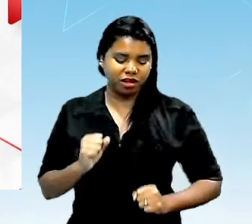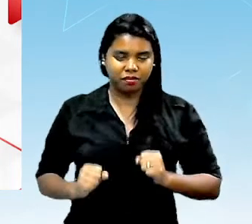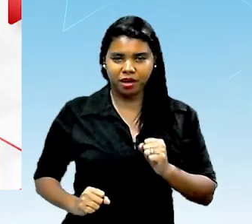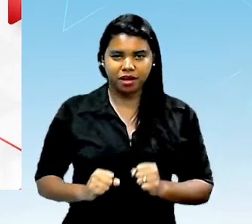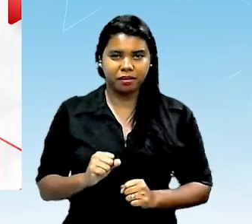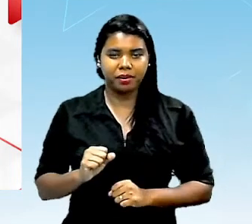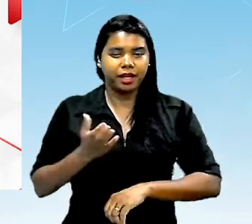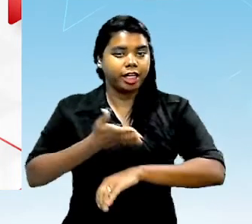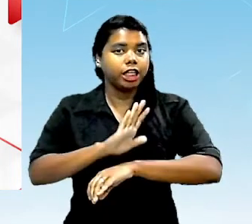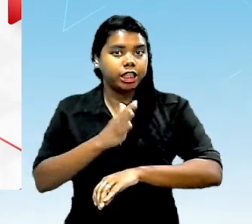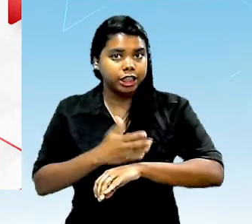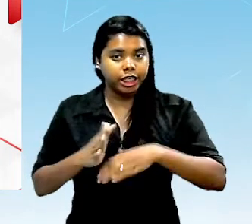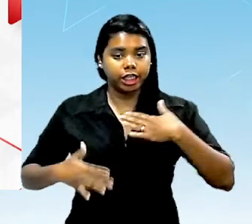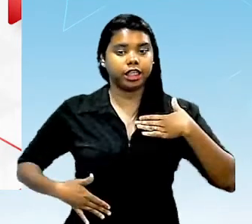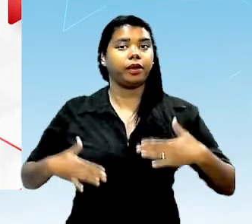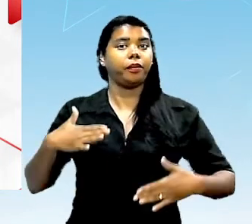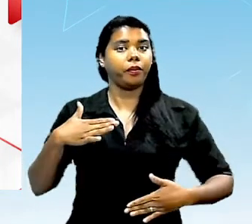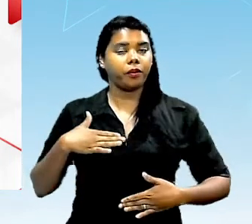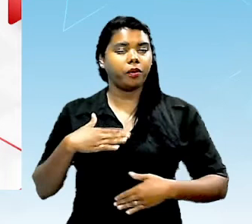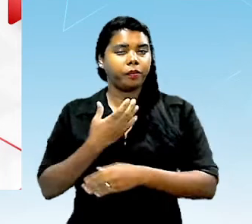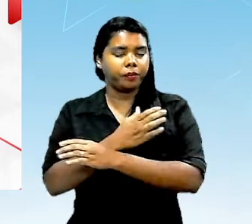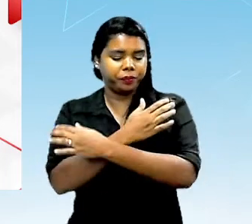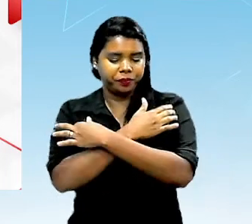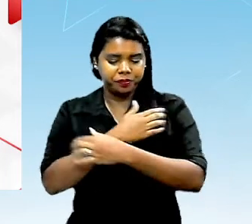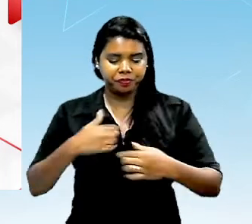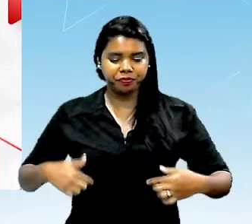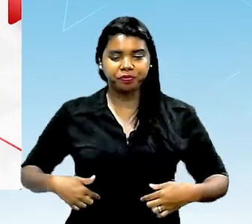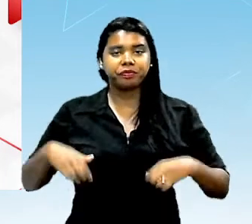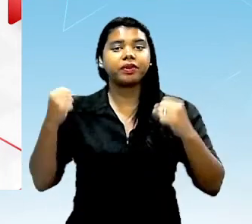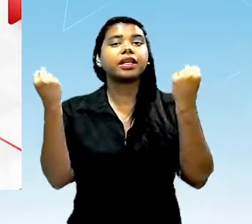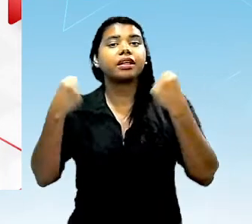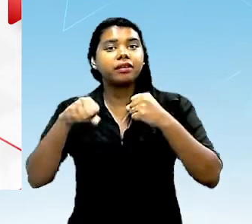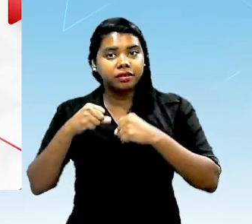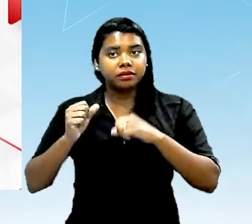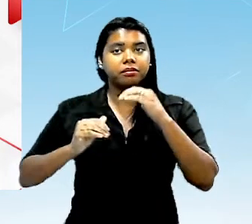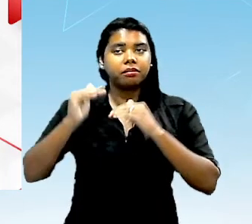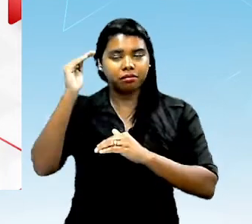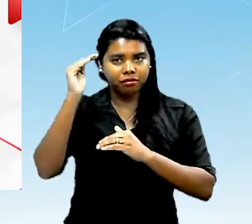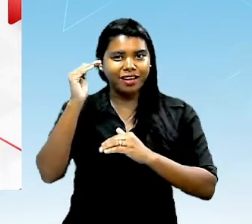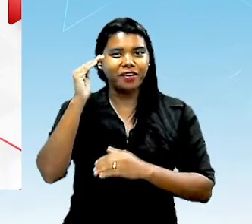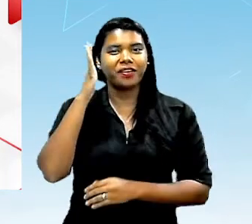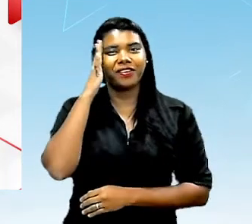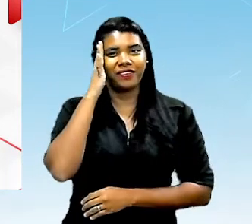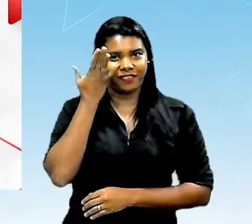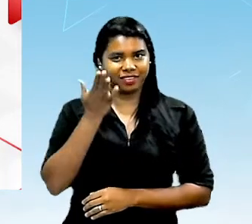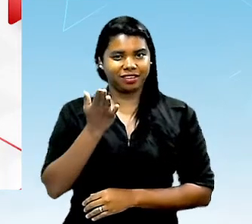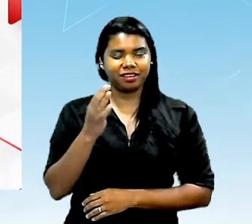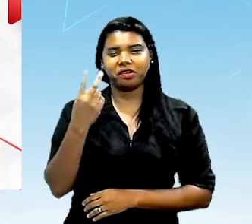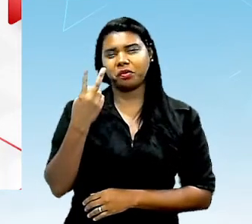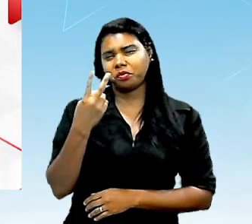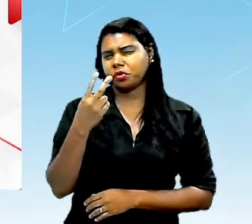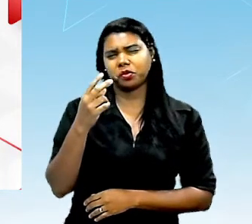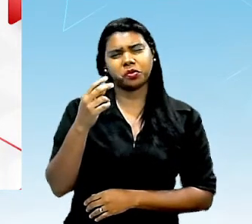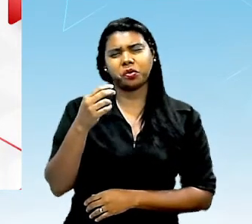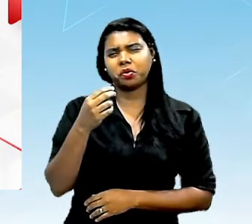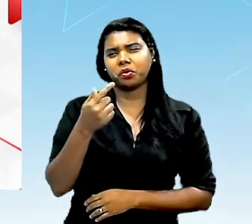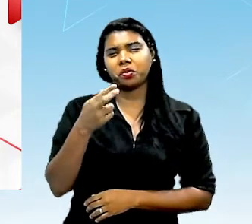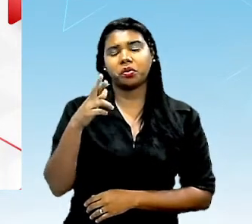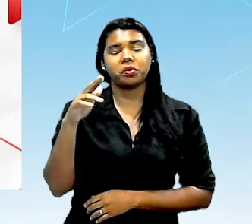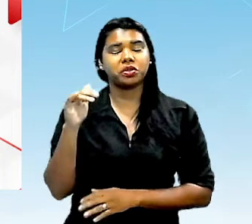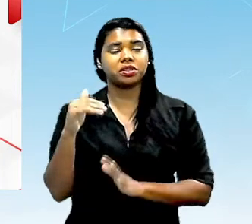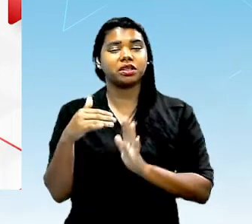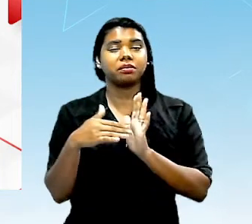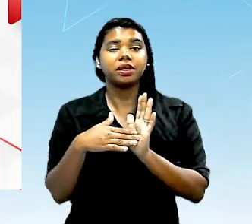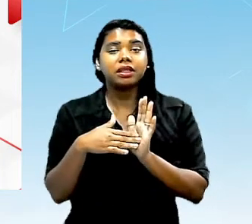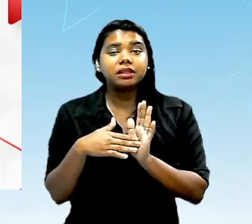ige muito da sua musculatura automaticamente vai precisar de um teor de proteína mais elevado 2 gramas aí até 2 gr